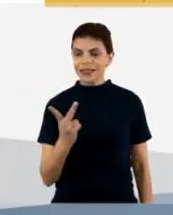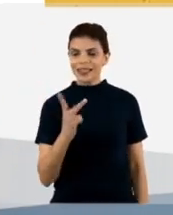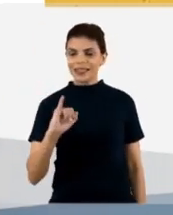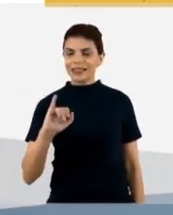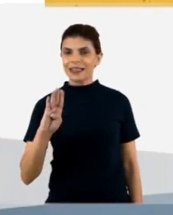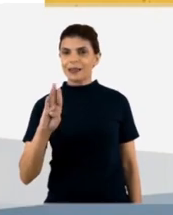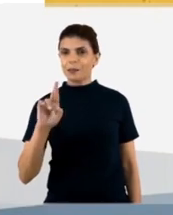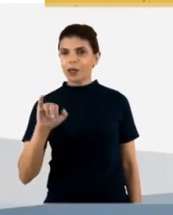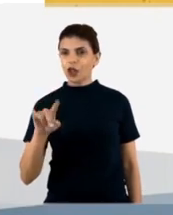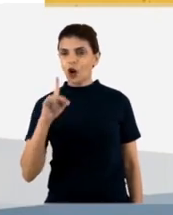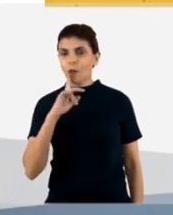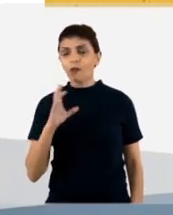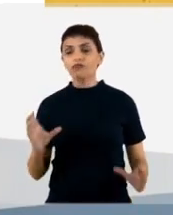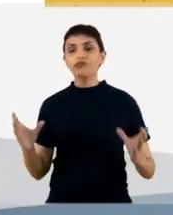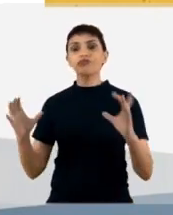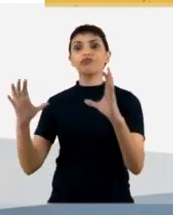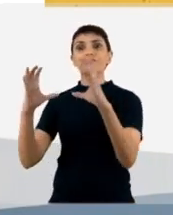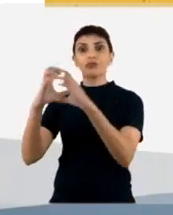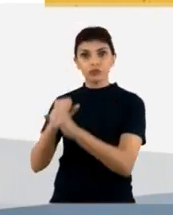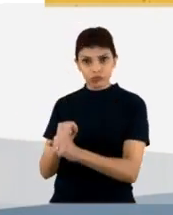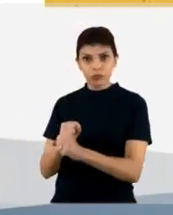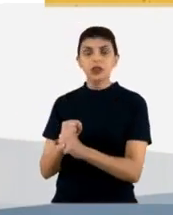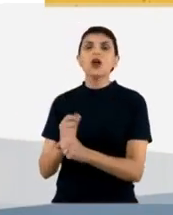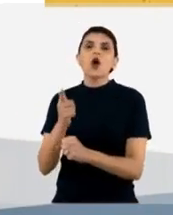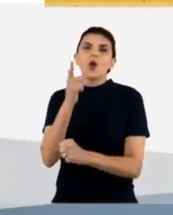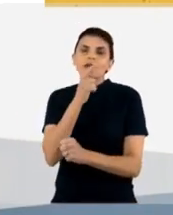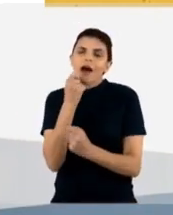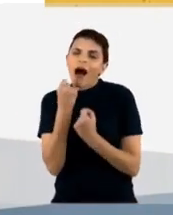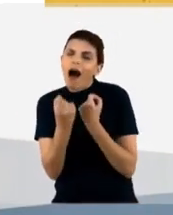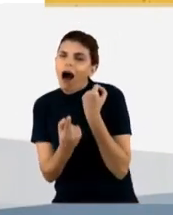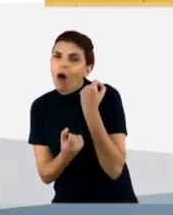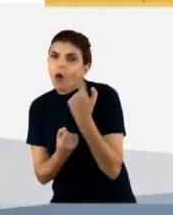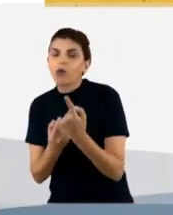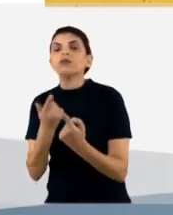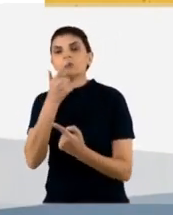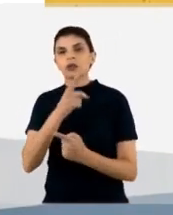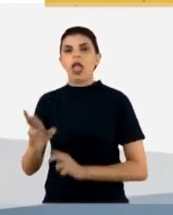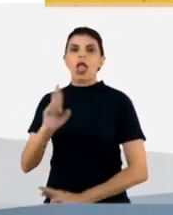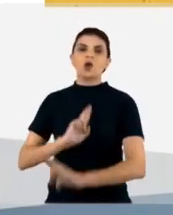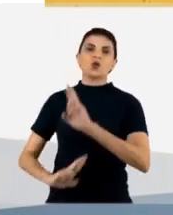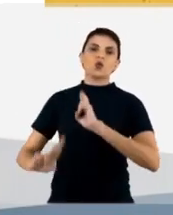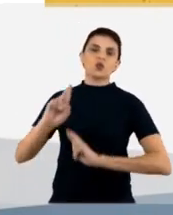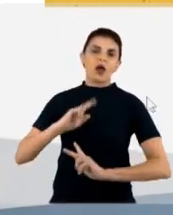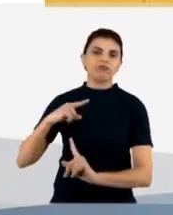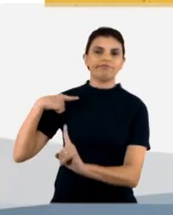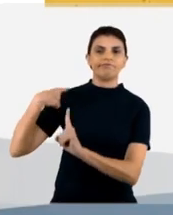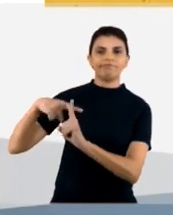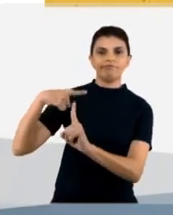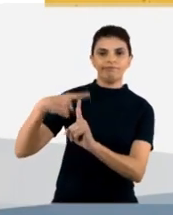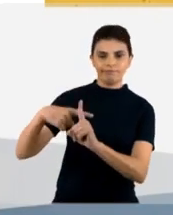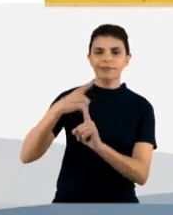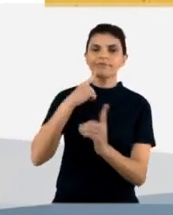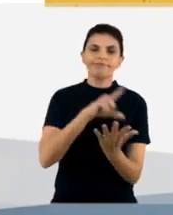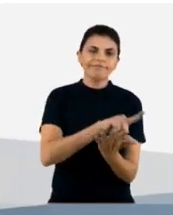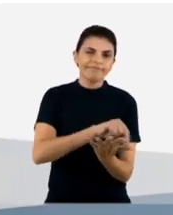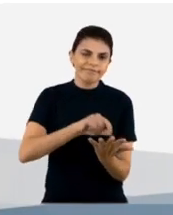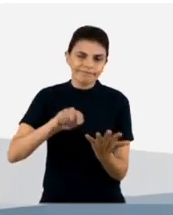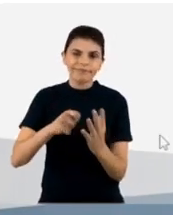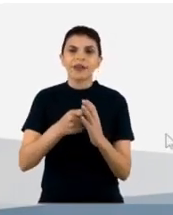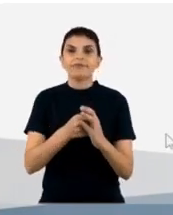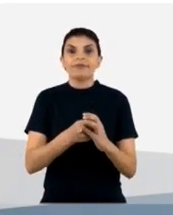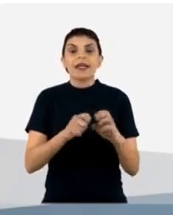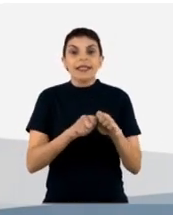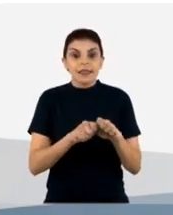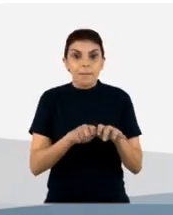a gente chega no final com alguns, que foram aqueles que deram o melhor resultado na etapa de triagem e expansão.